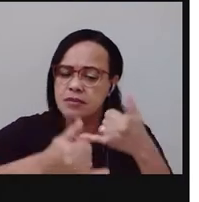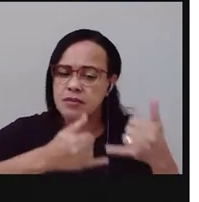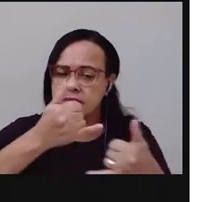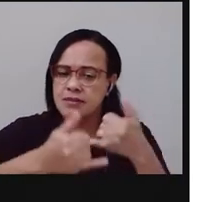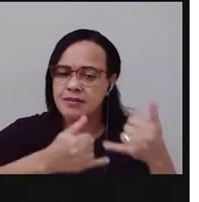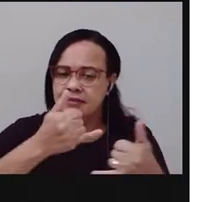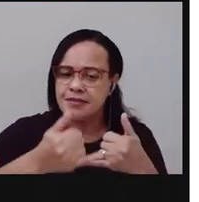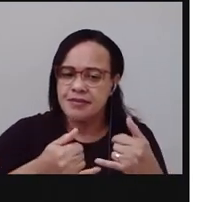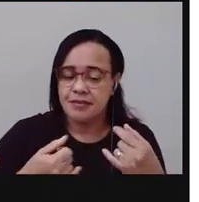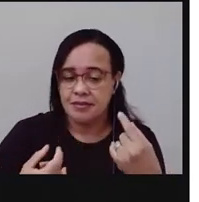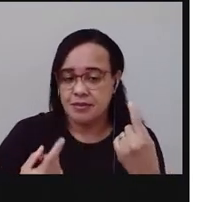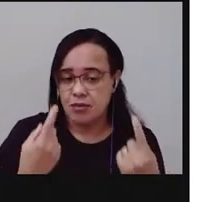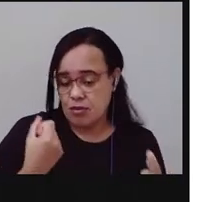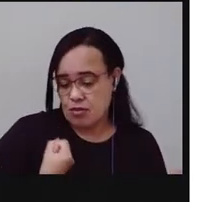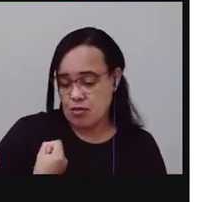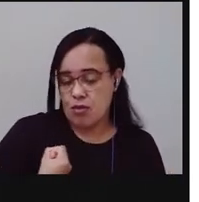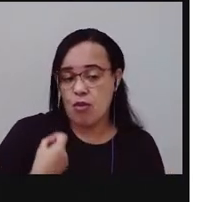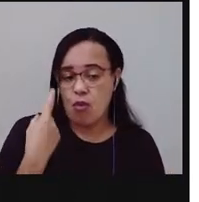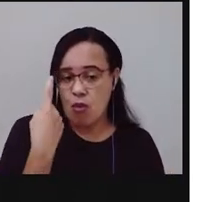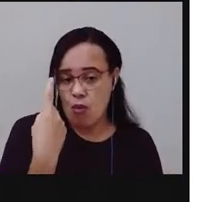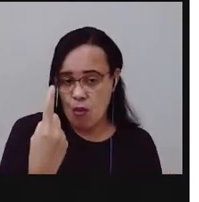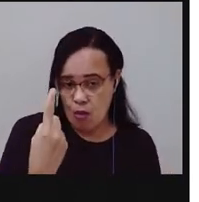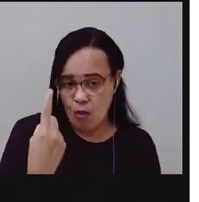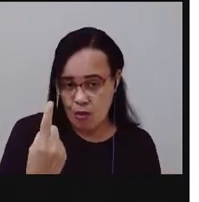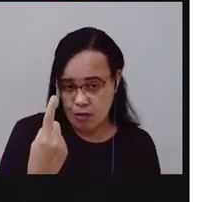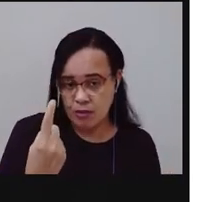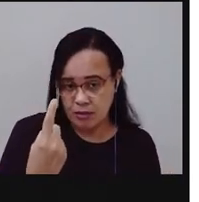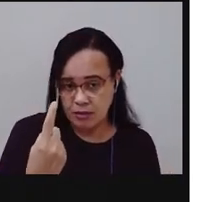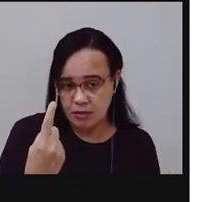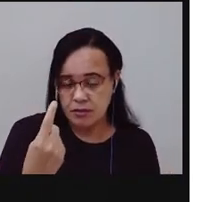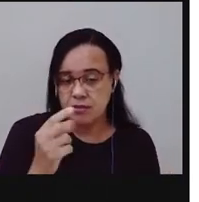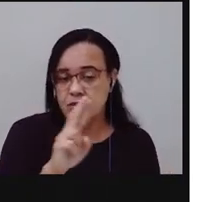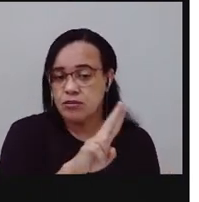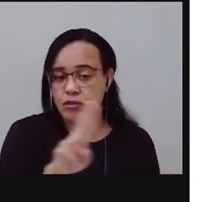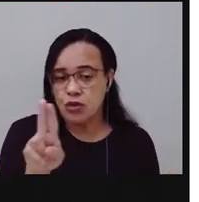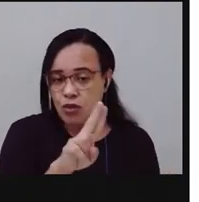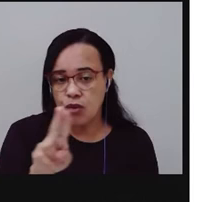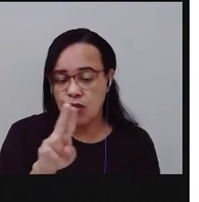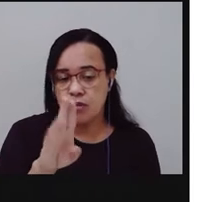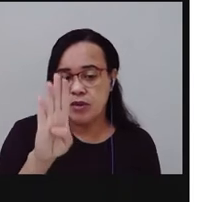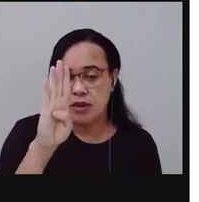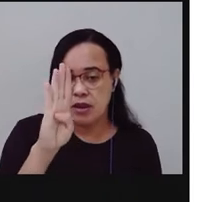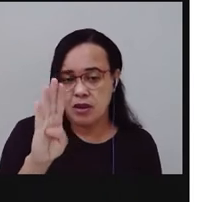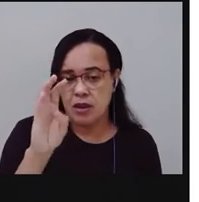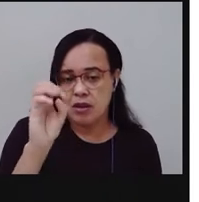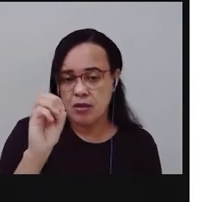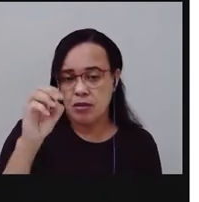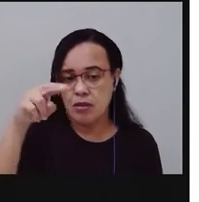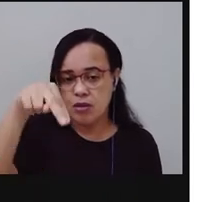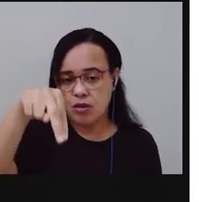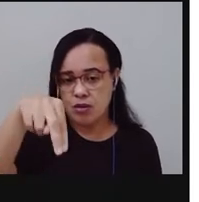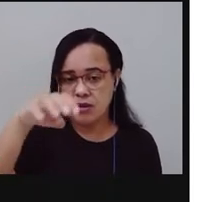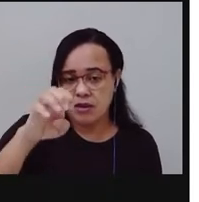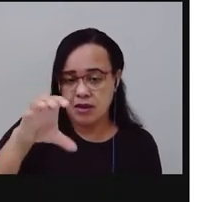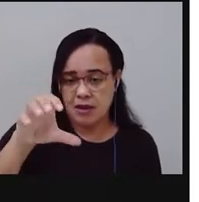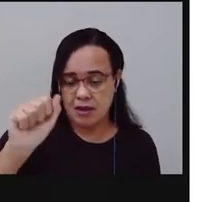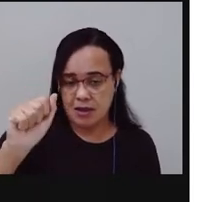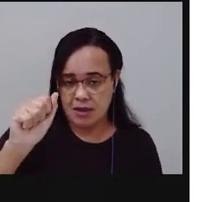Uma boneca. Ó, uma, número um, indicando a quantidade.